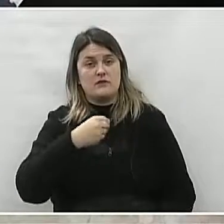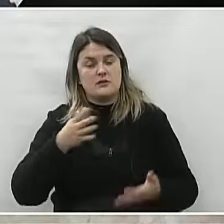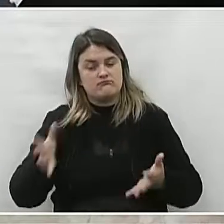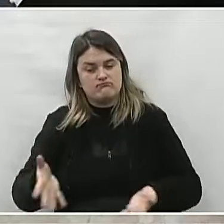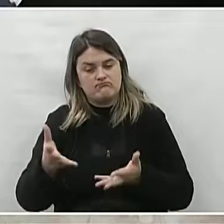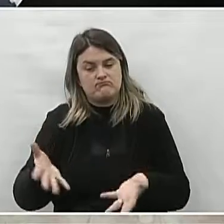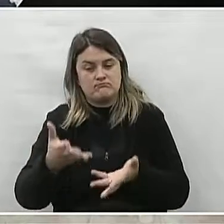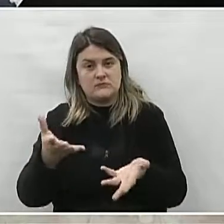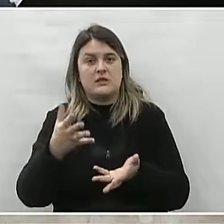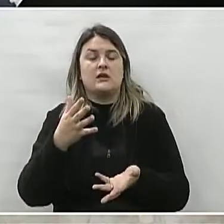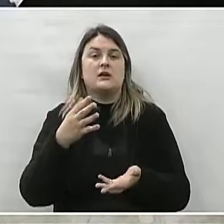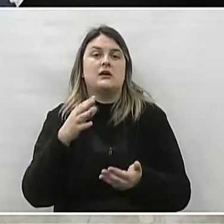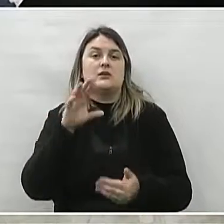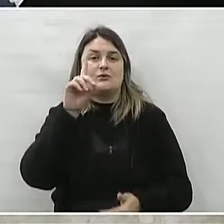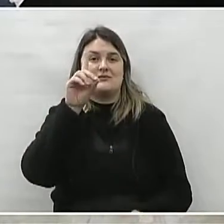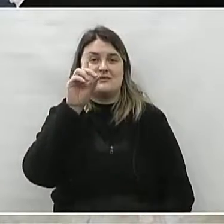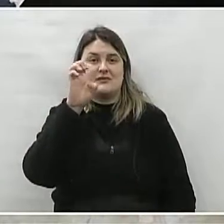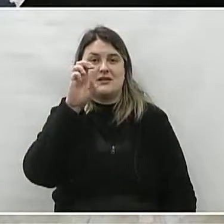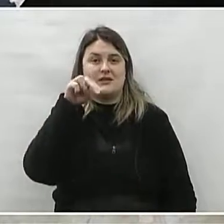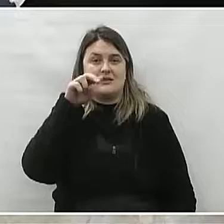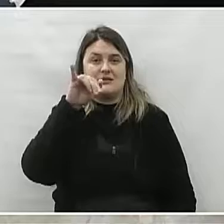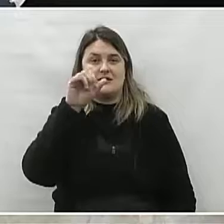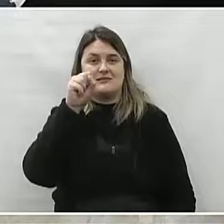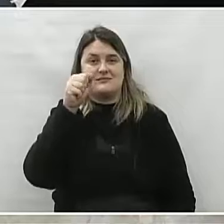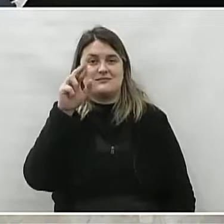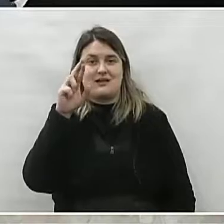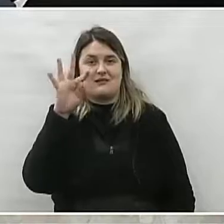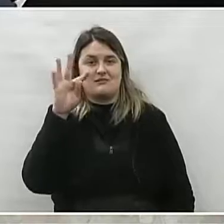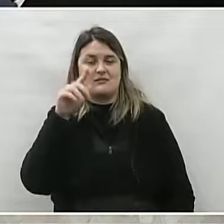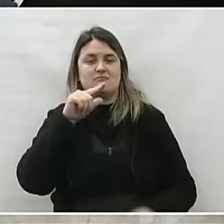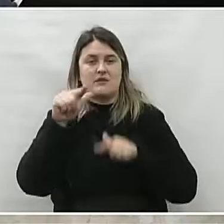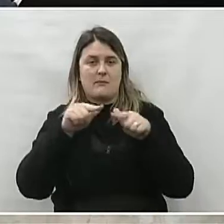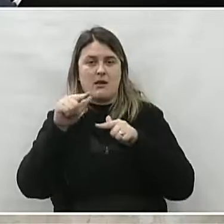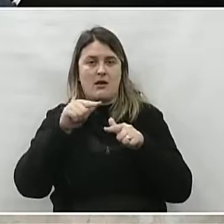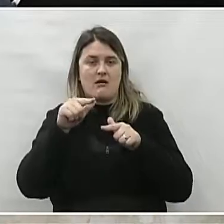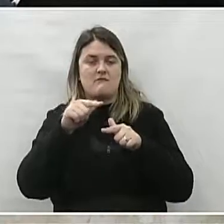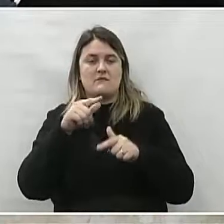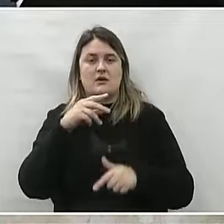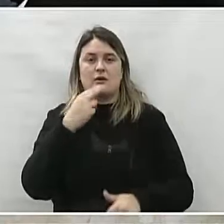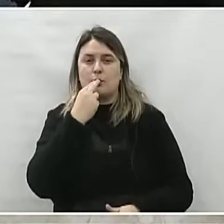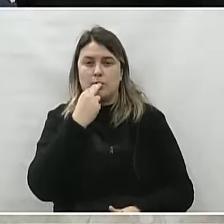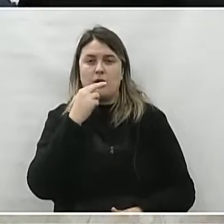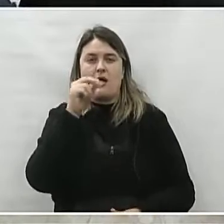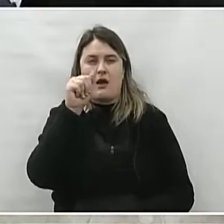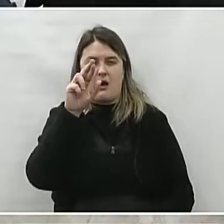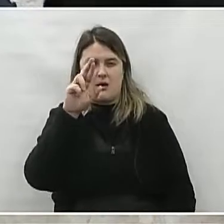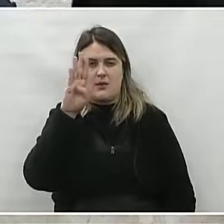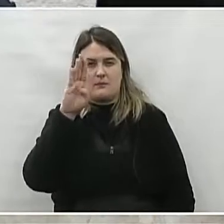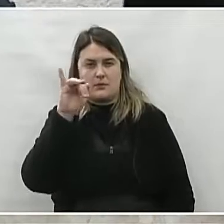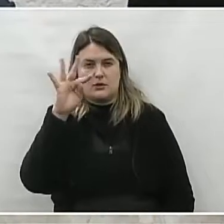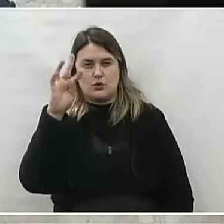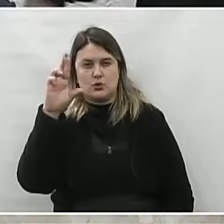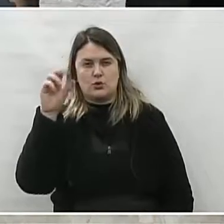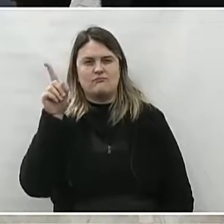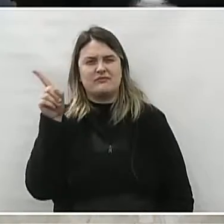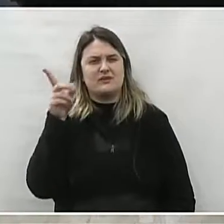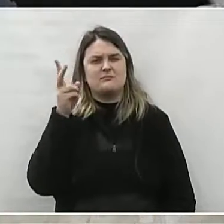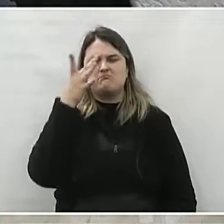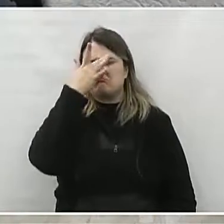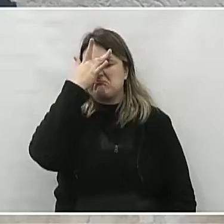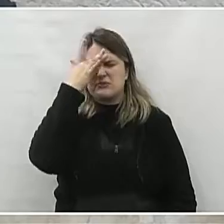Paranaense até os dias atuais como árbitro da instituição. Deixou um legado de honestidade e dedicação